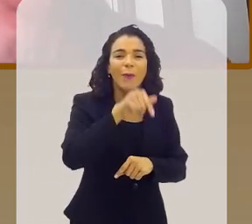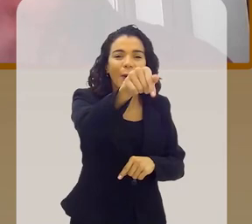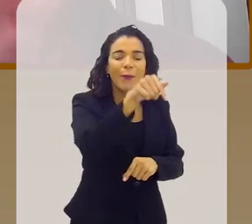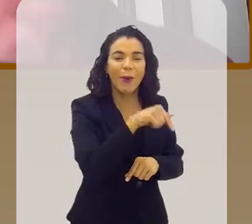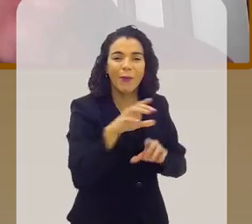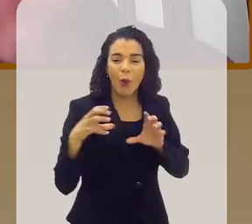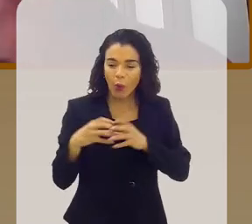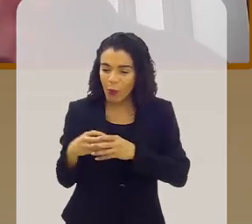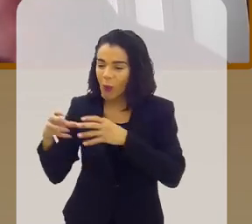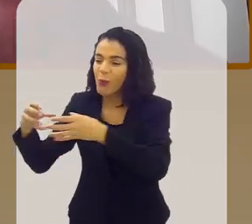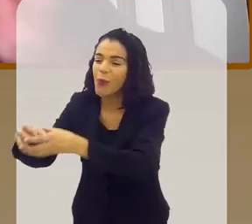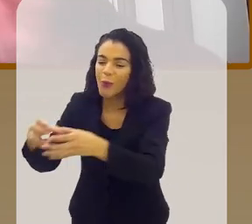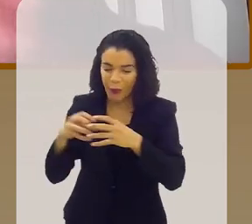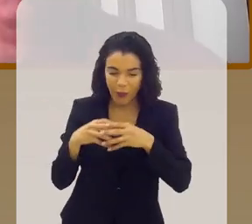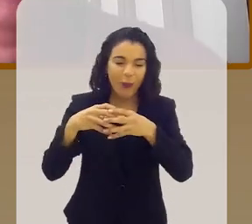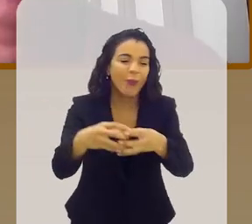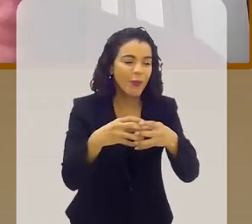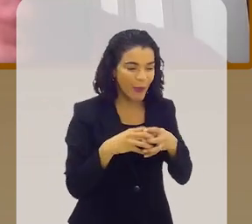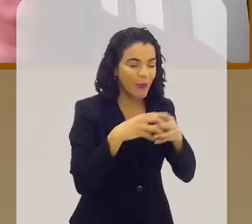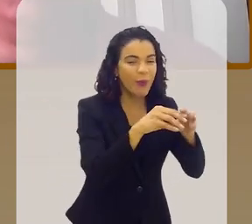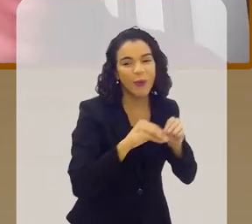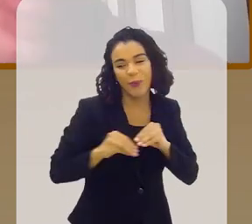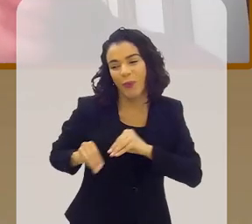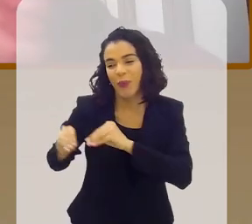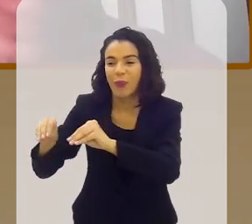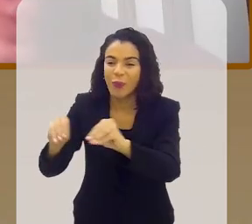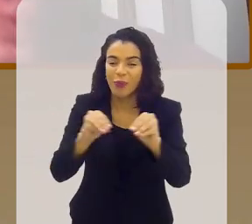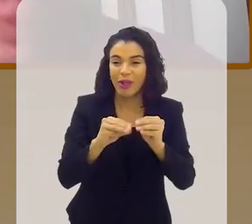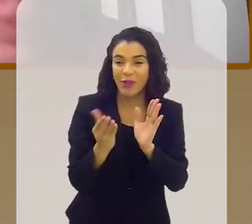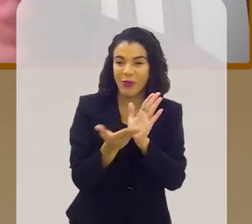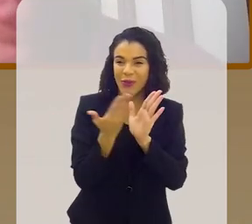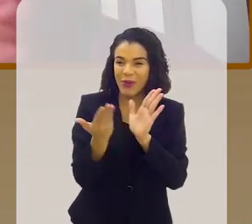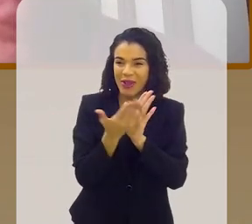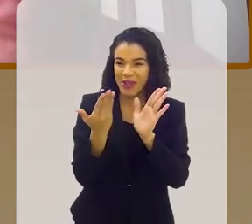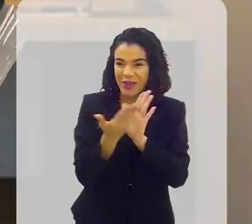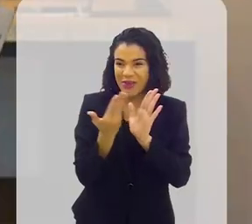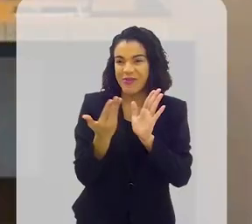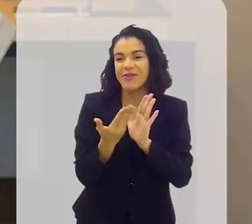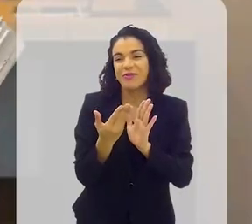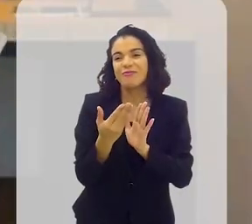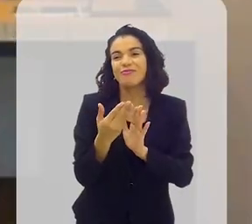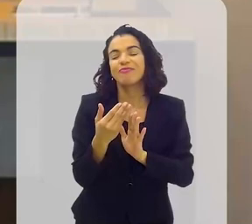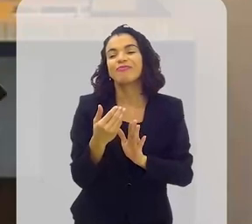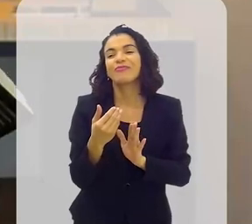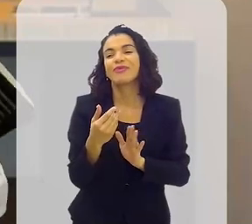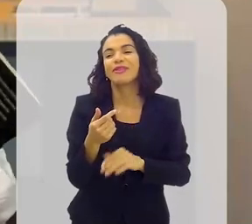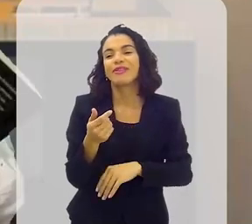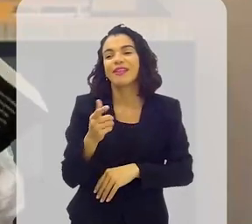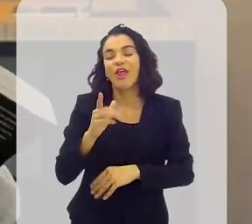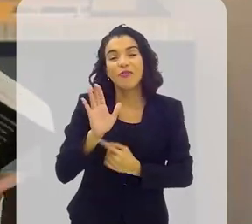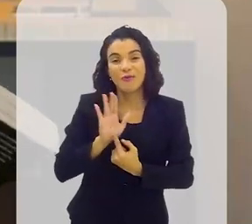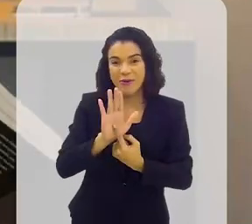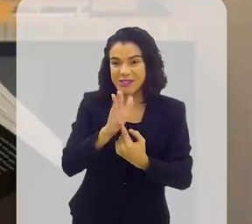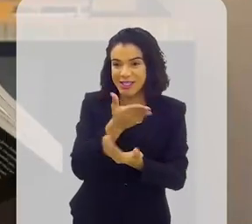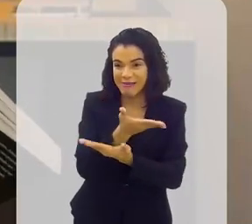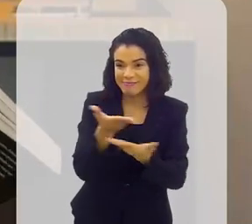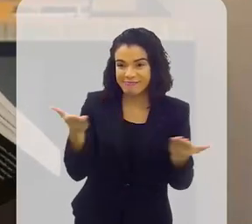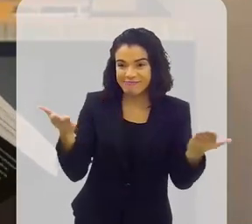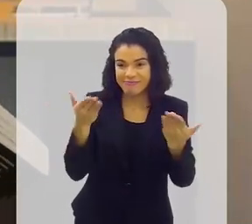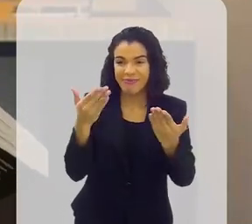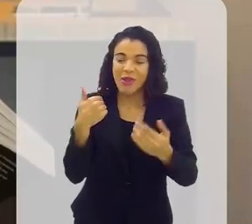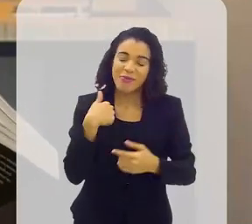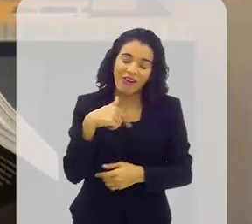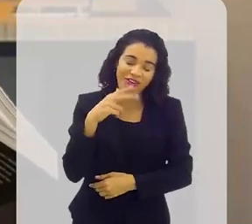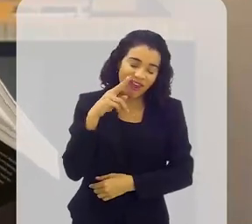botequim, uma turma, parecia um bloco. E aqui no livro, só antes da gente encerrar, eu queria mostrar